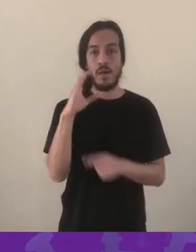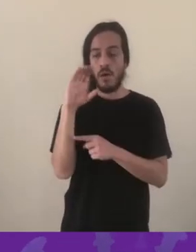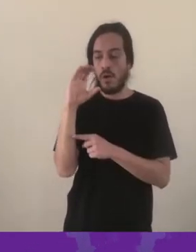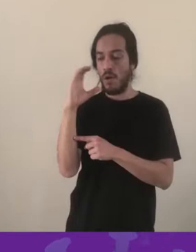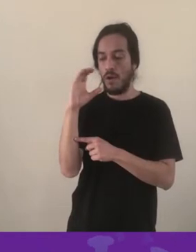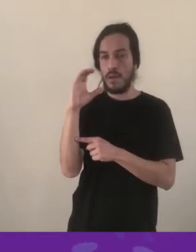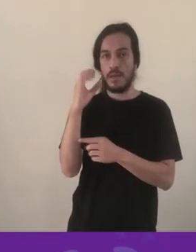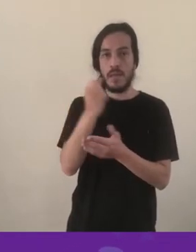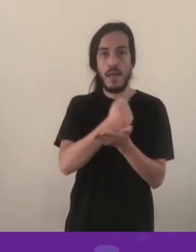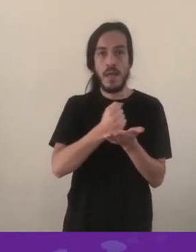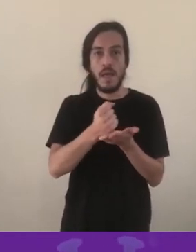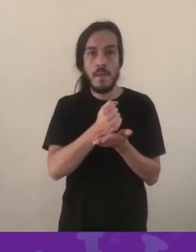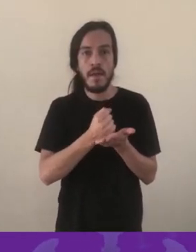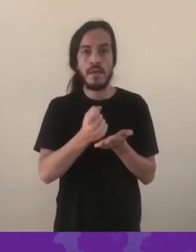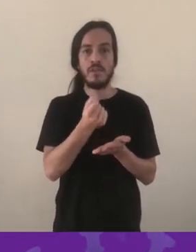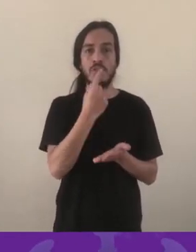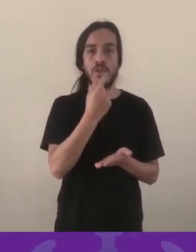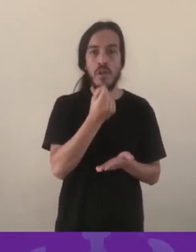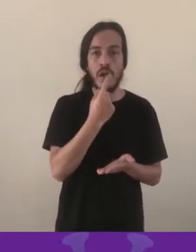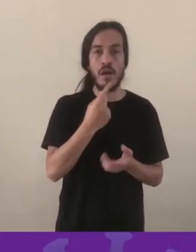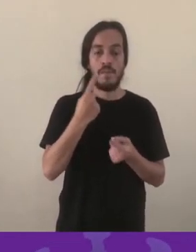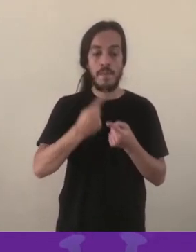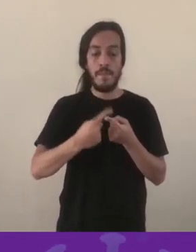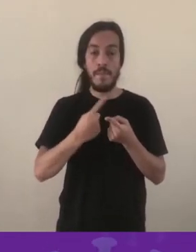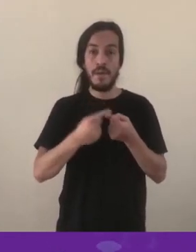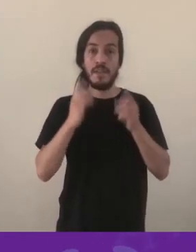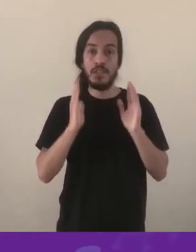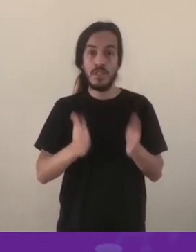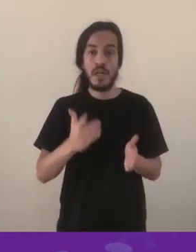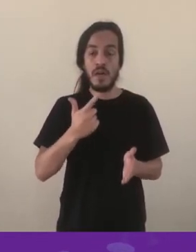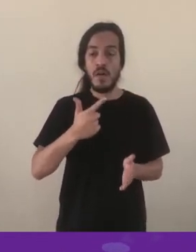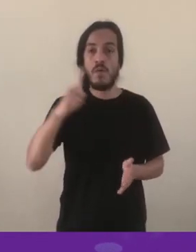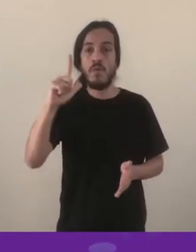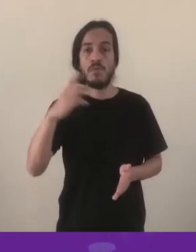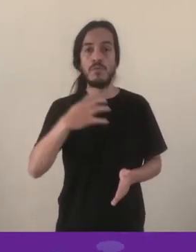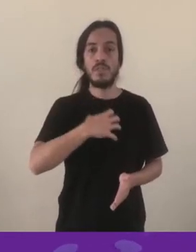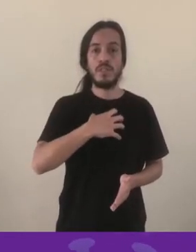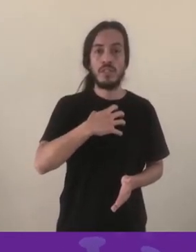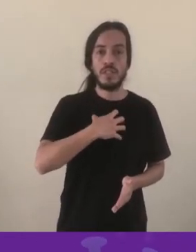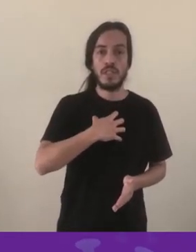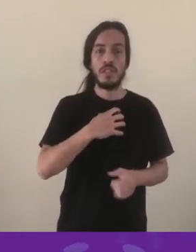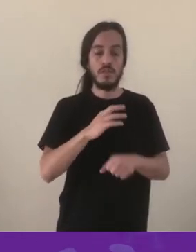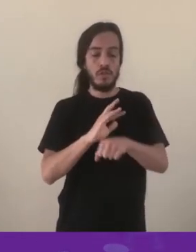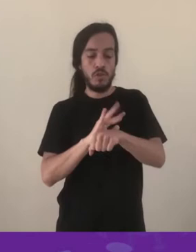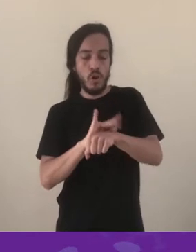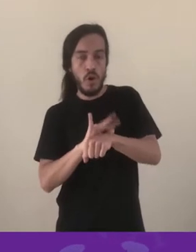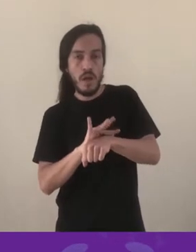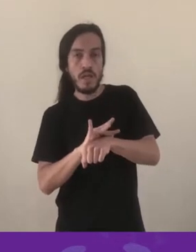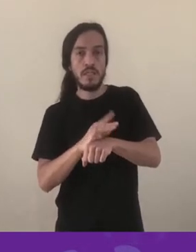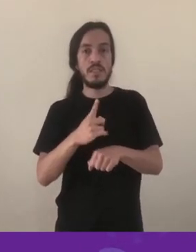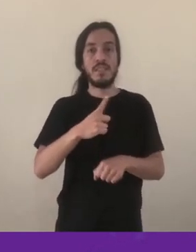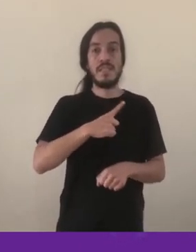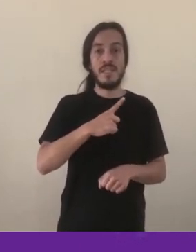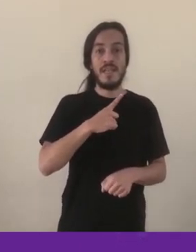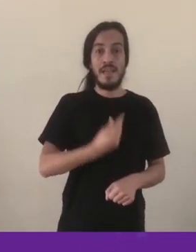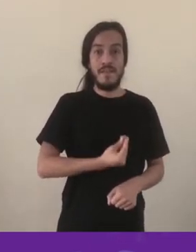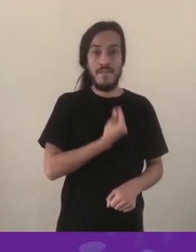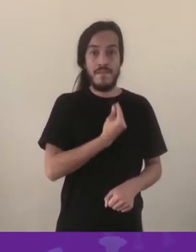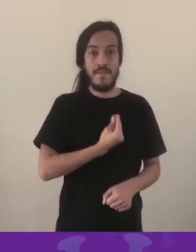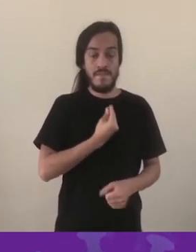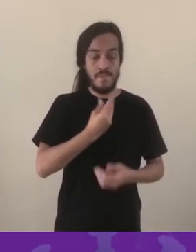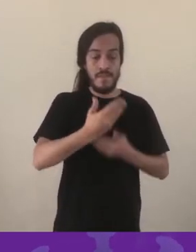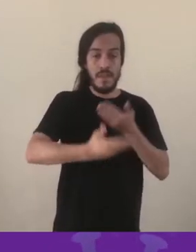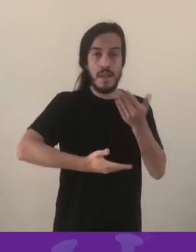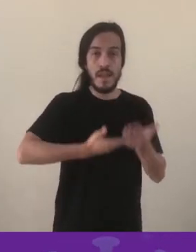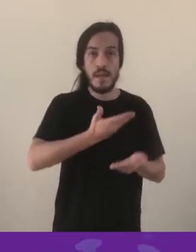precisa ter acompanhamento permanente do médico que prescreveu a cloroquina. Então, a pessoa que